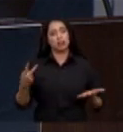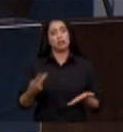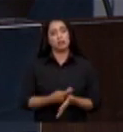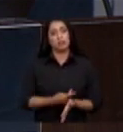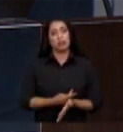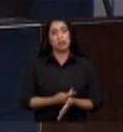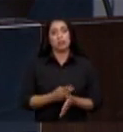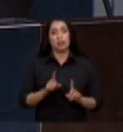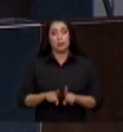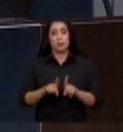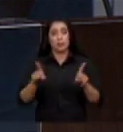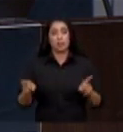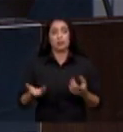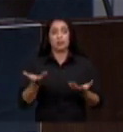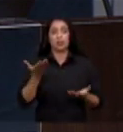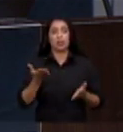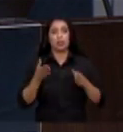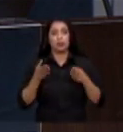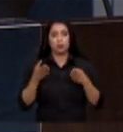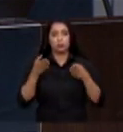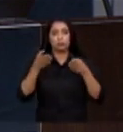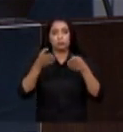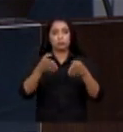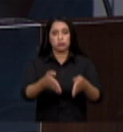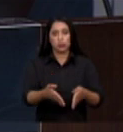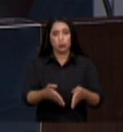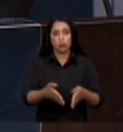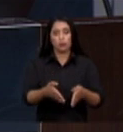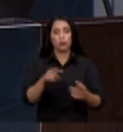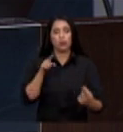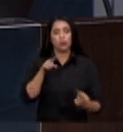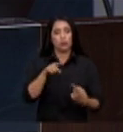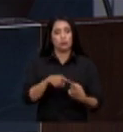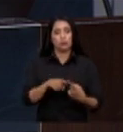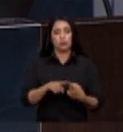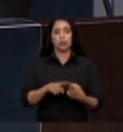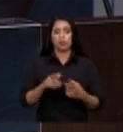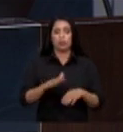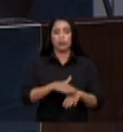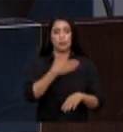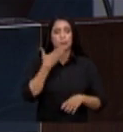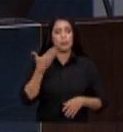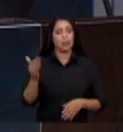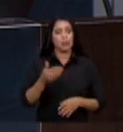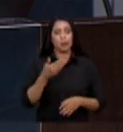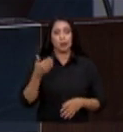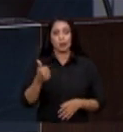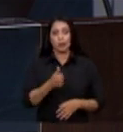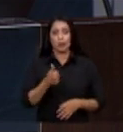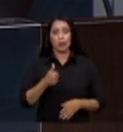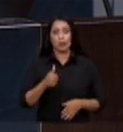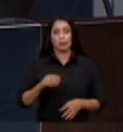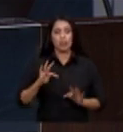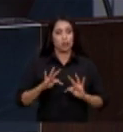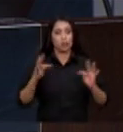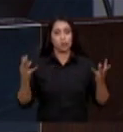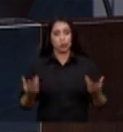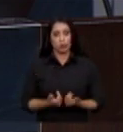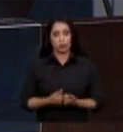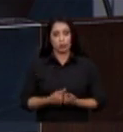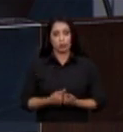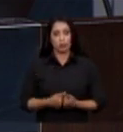enquanto realizar e promover o bem comum não tenho a menor dúvida nesses dois dias